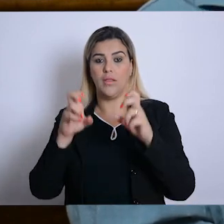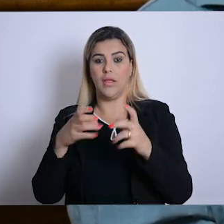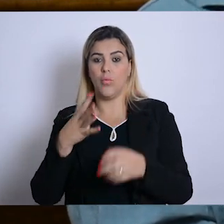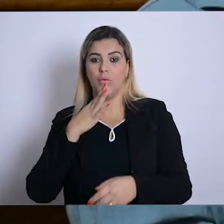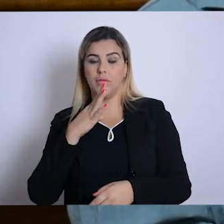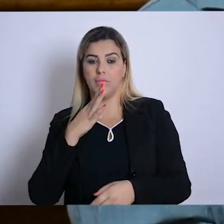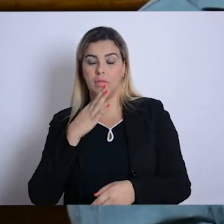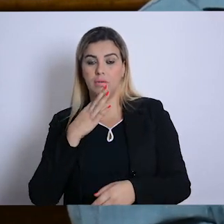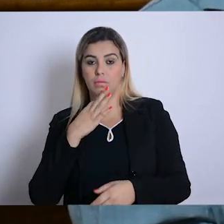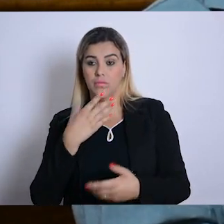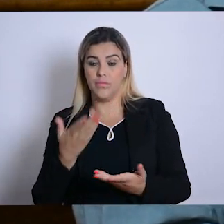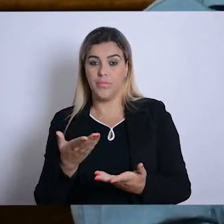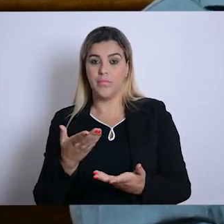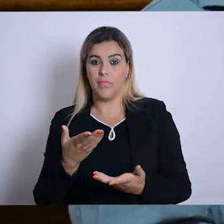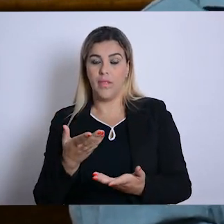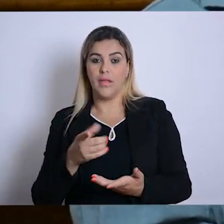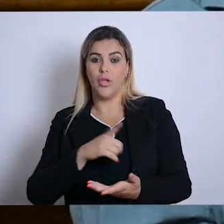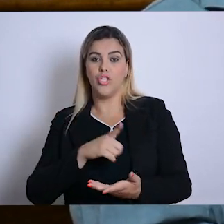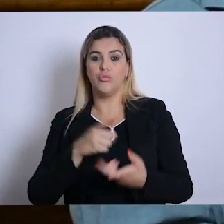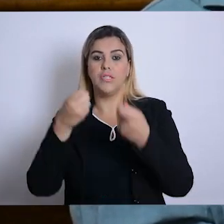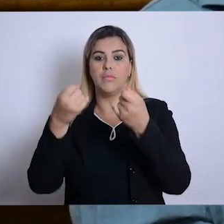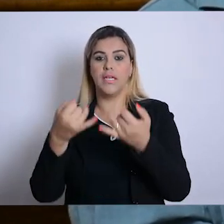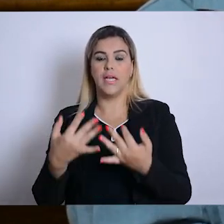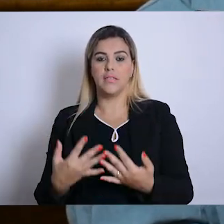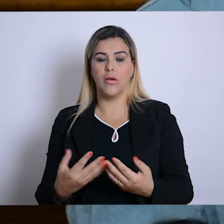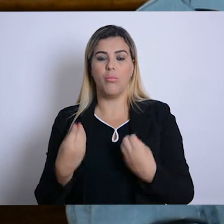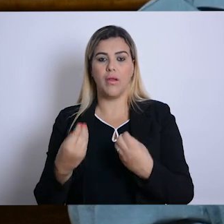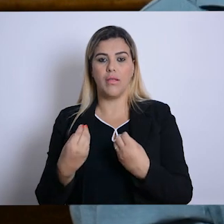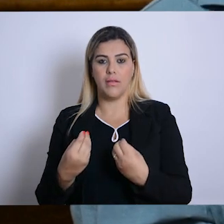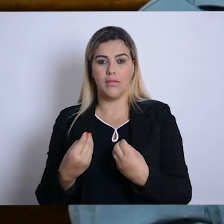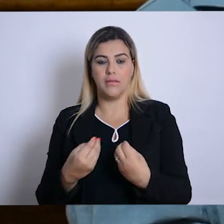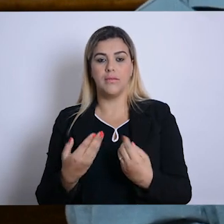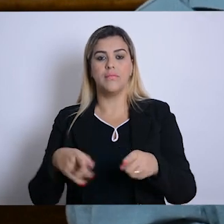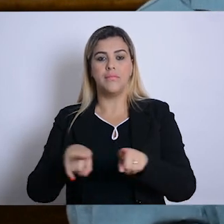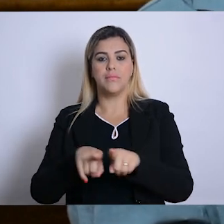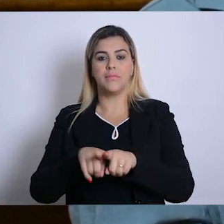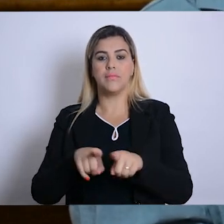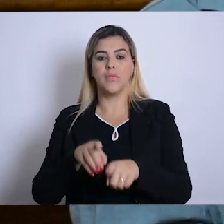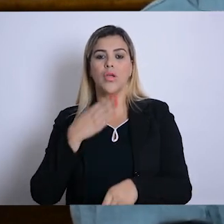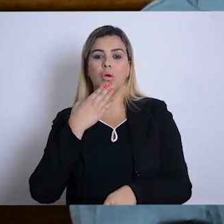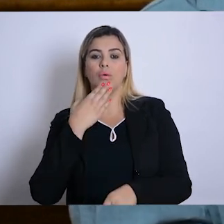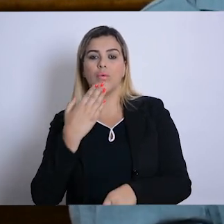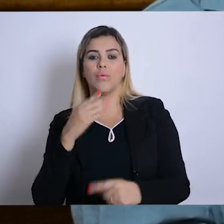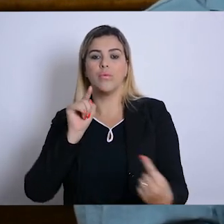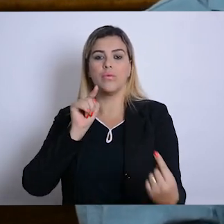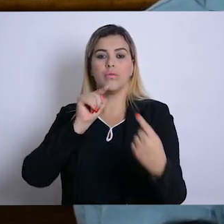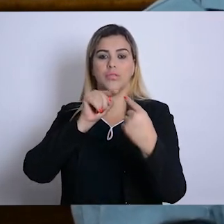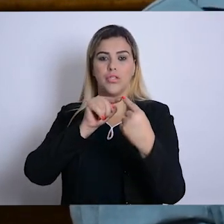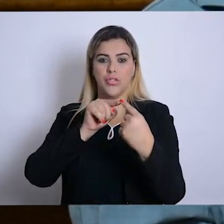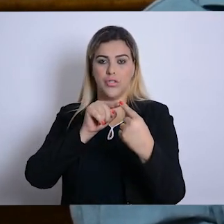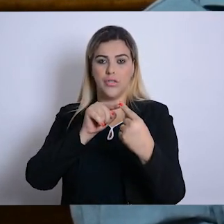Então, ele tinha uma explicação do para que aquilo. Ele tinha qual que era o objetivo pretendido com